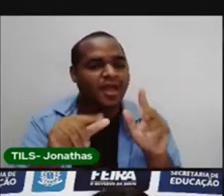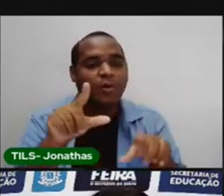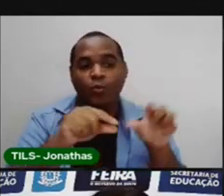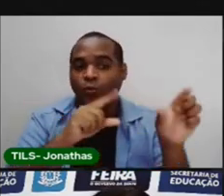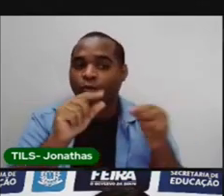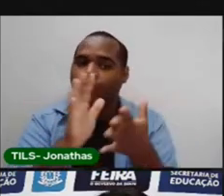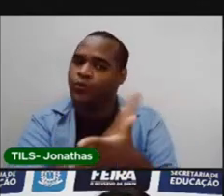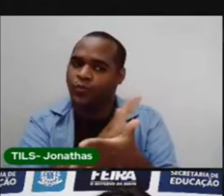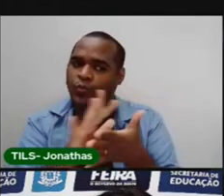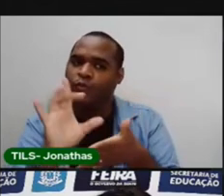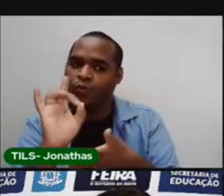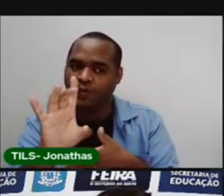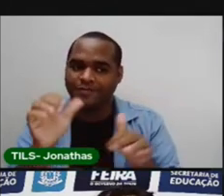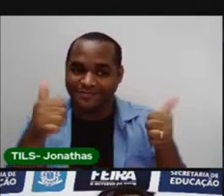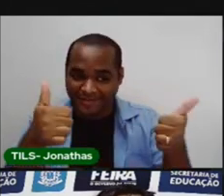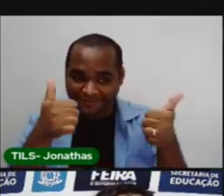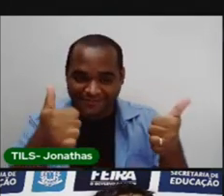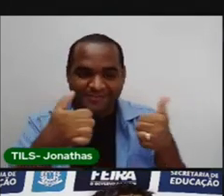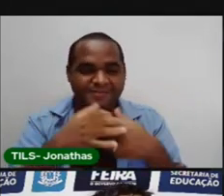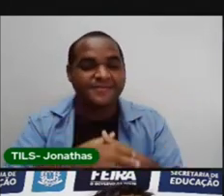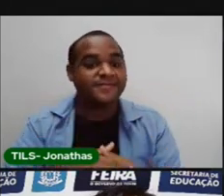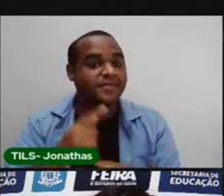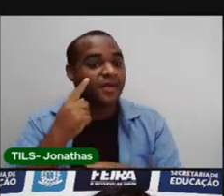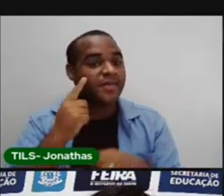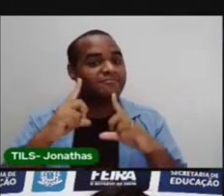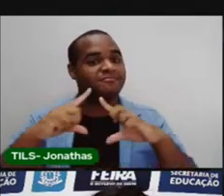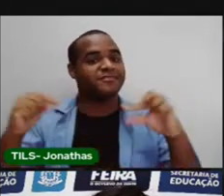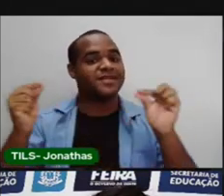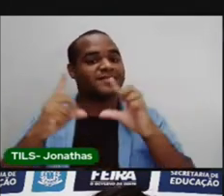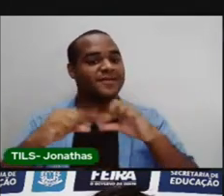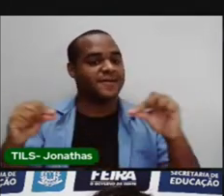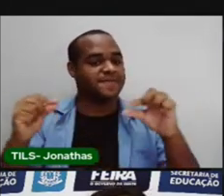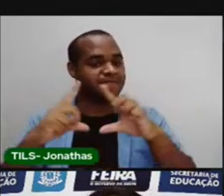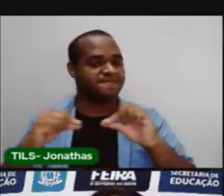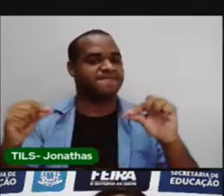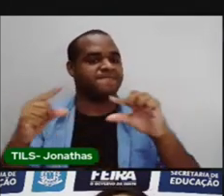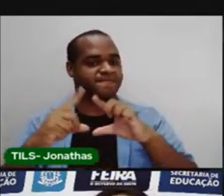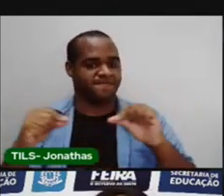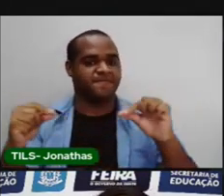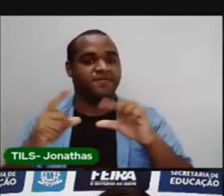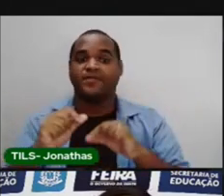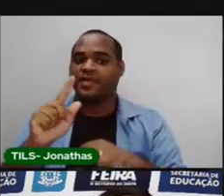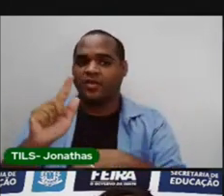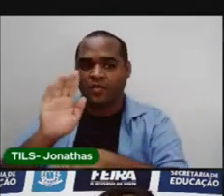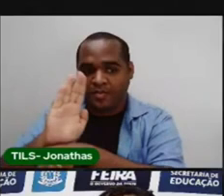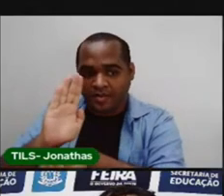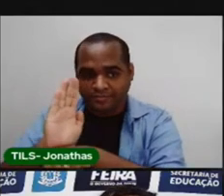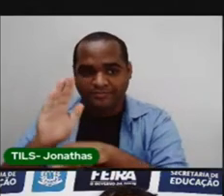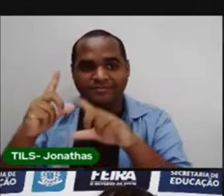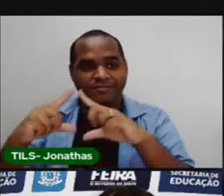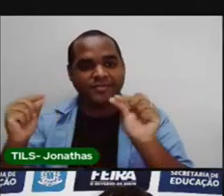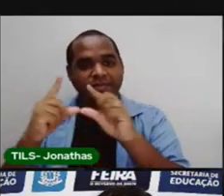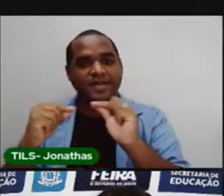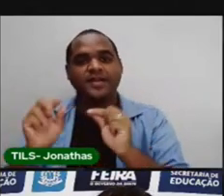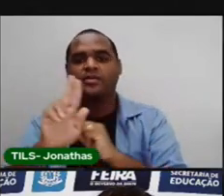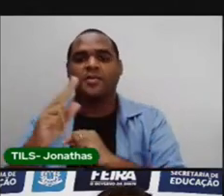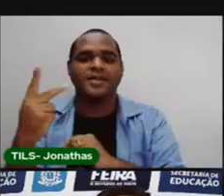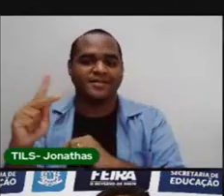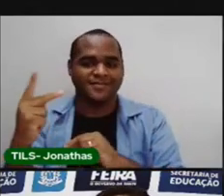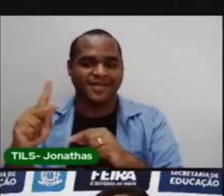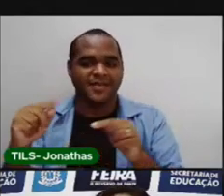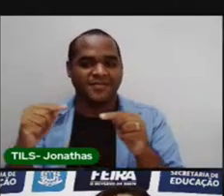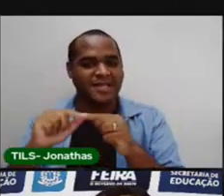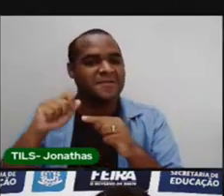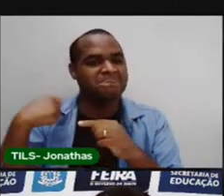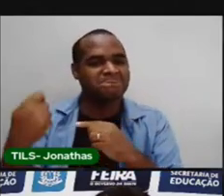Então, a Pró escolheu alguns, tá bom? O bairro Brasília. O bairro Brasília tem esse nome.